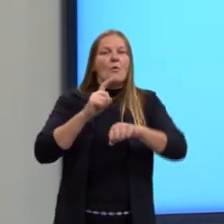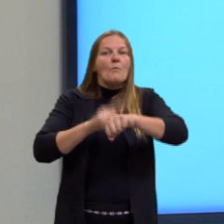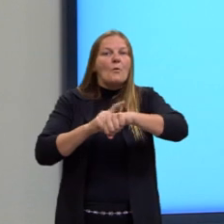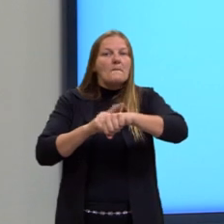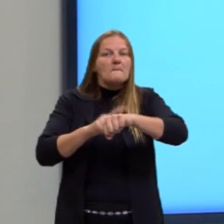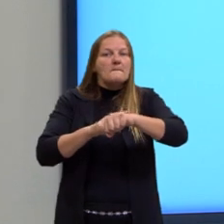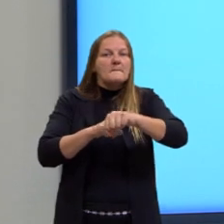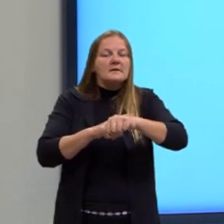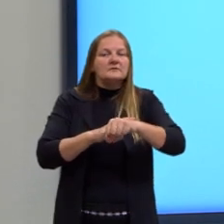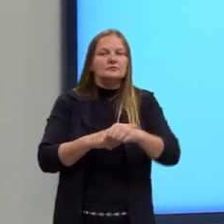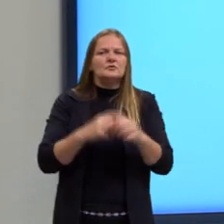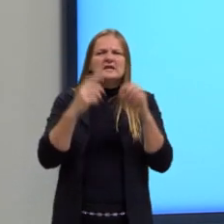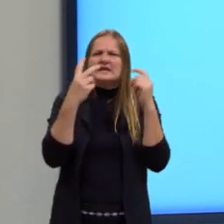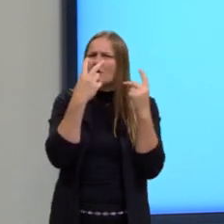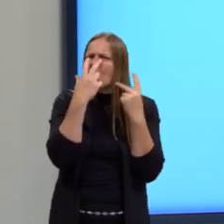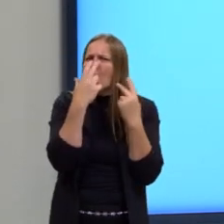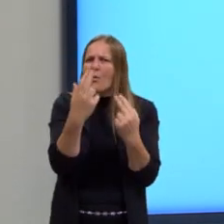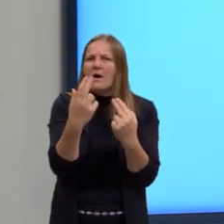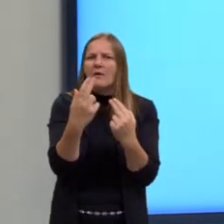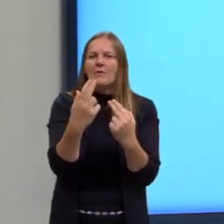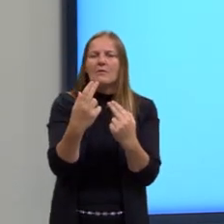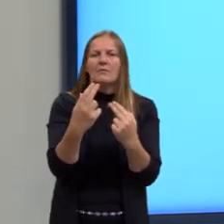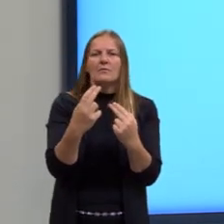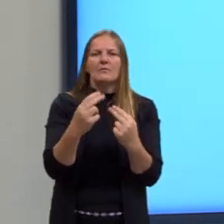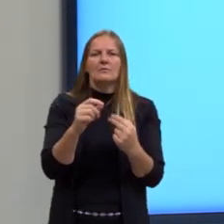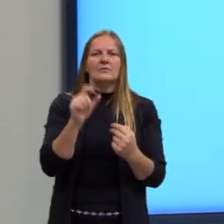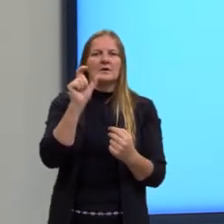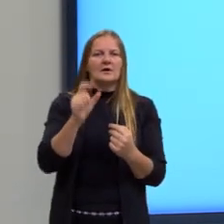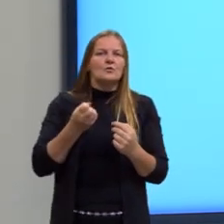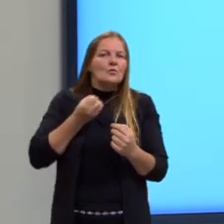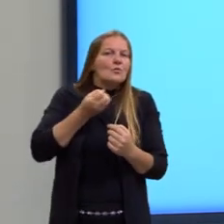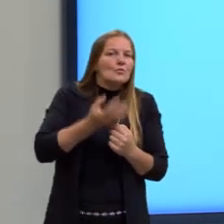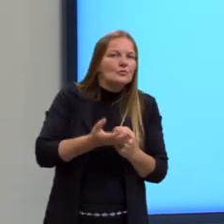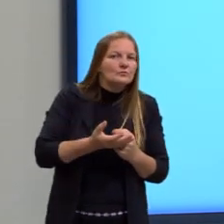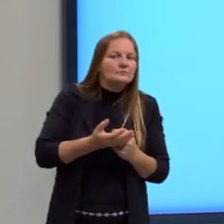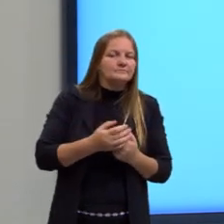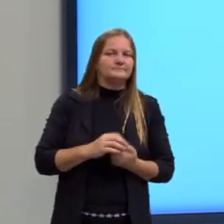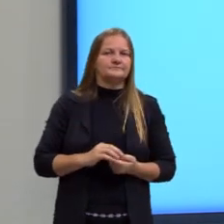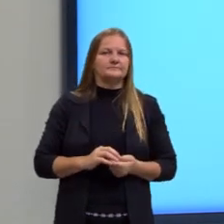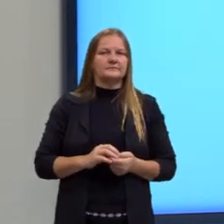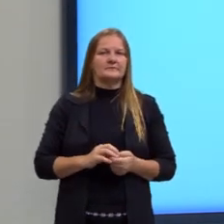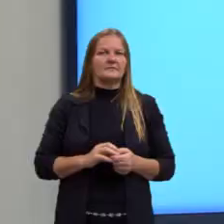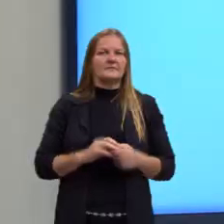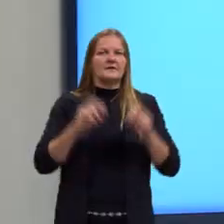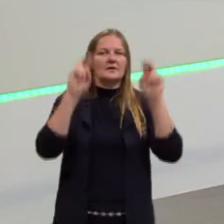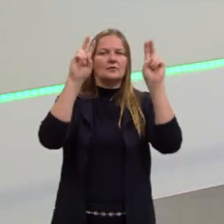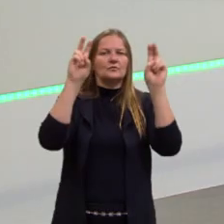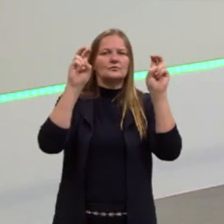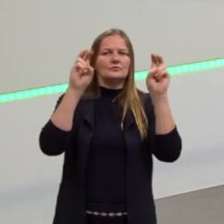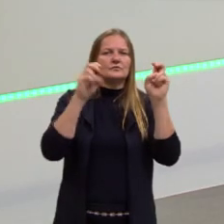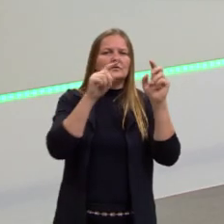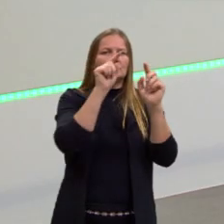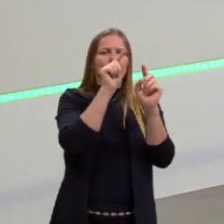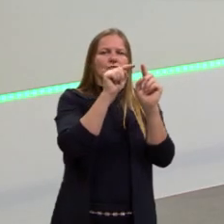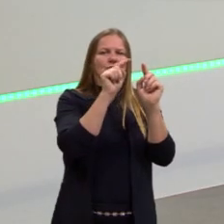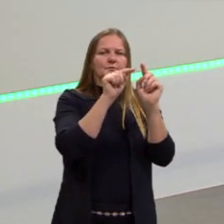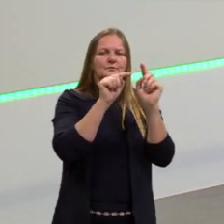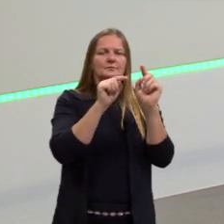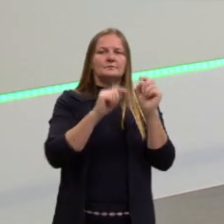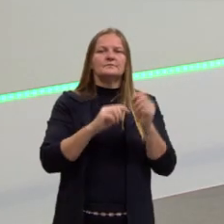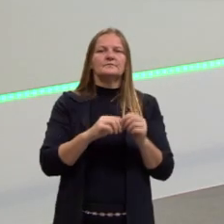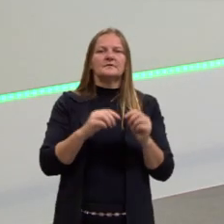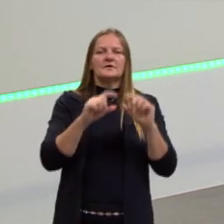tal como é a fala de quem eu quero referenciar. Eu abro as aspas, escrevo a fala,